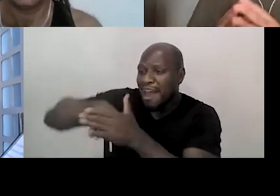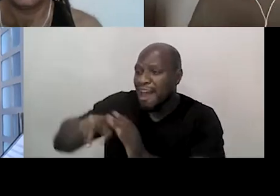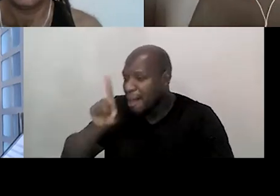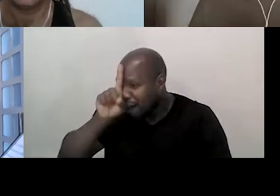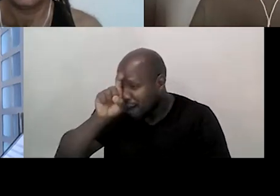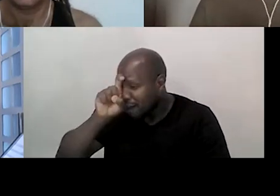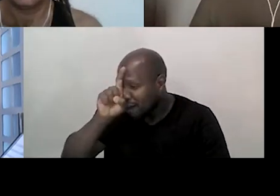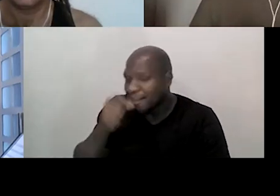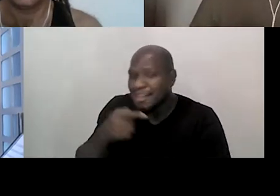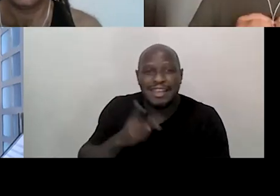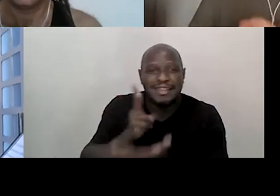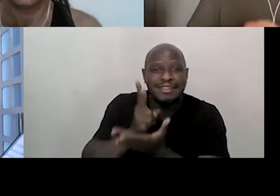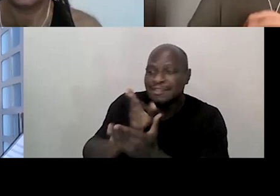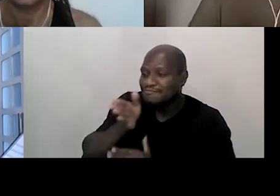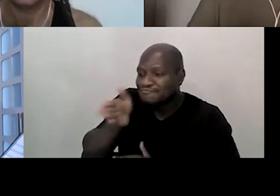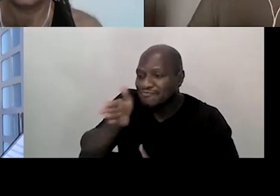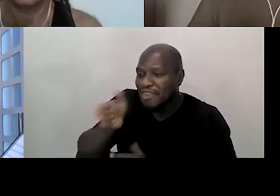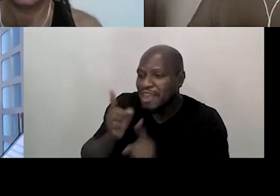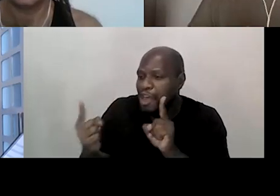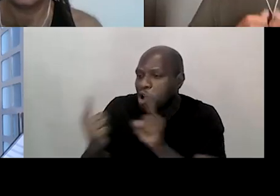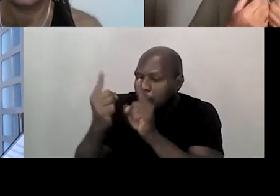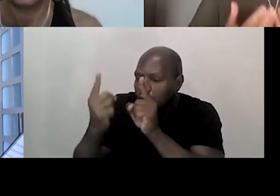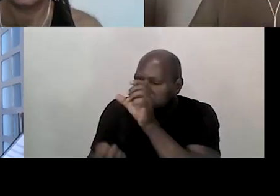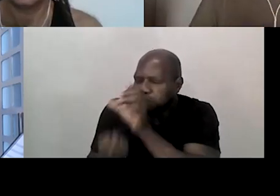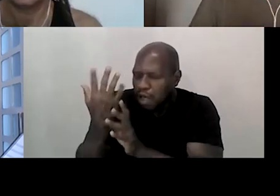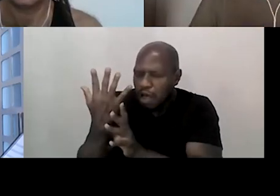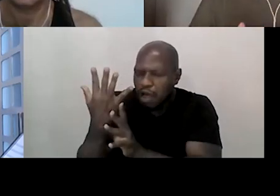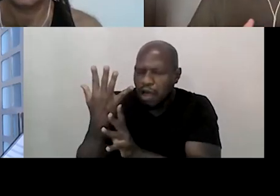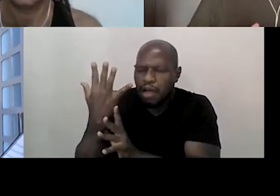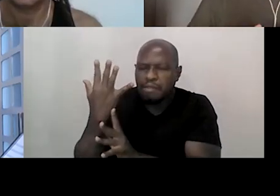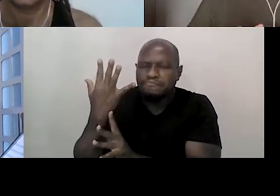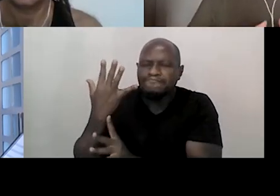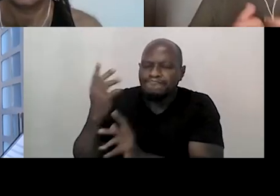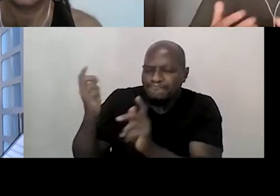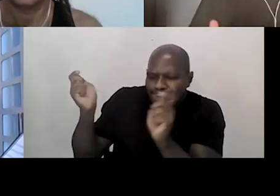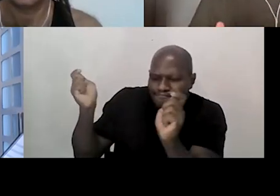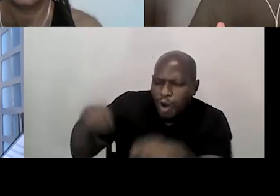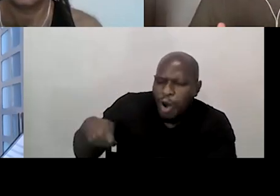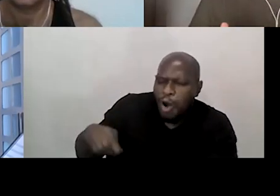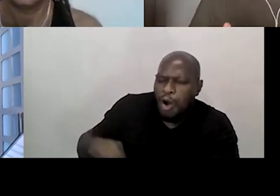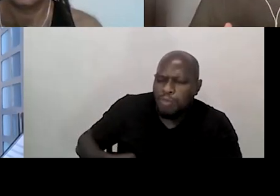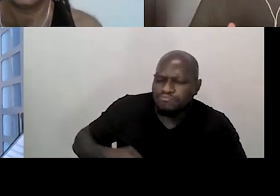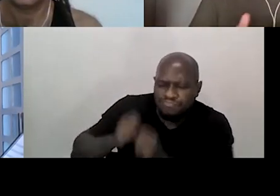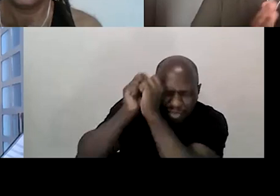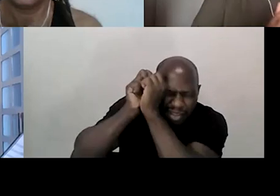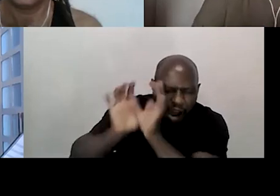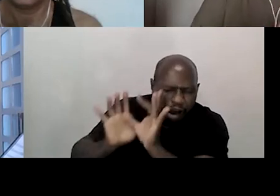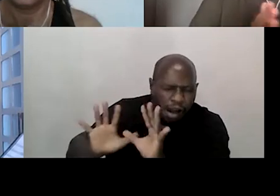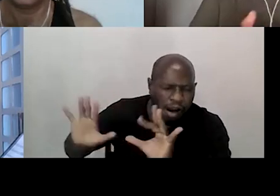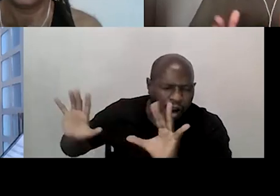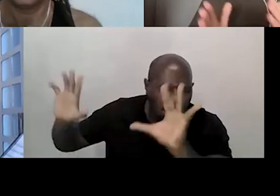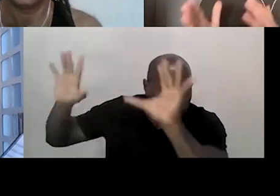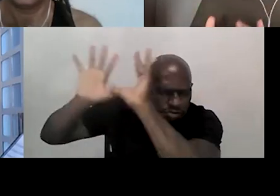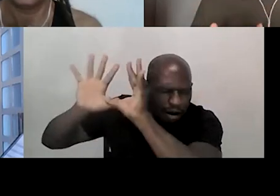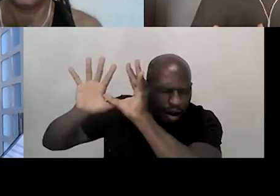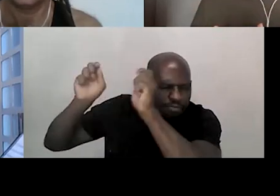cada encontro mundos possíveis, dramaturgias possíveis, diversos espetáculos a cada encontro com começo,